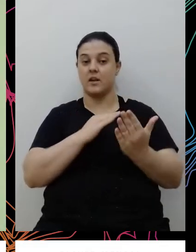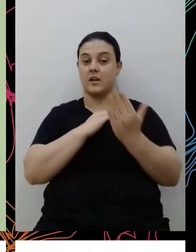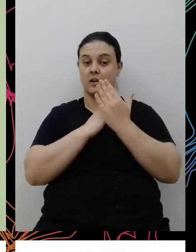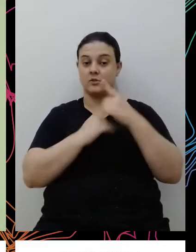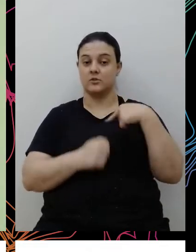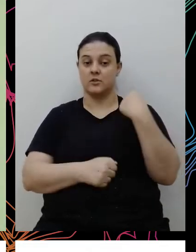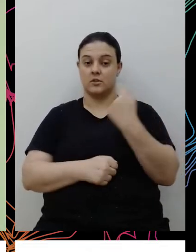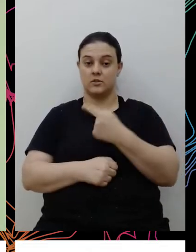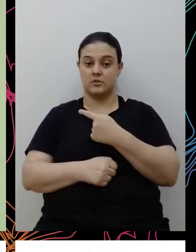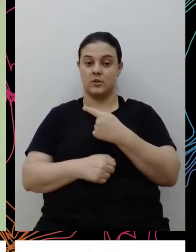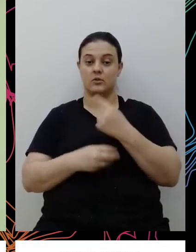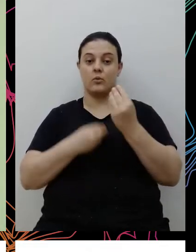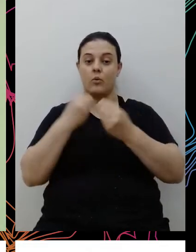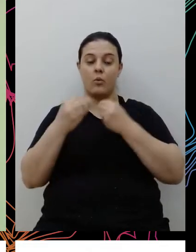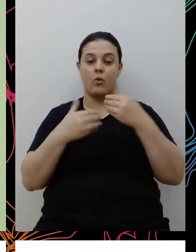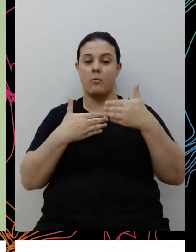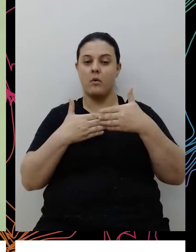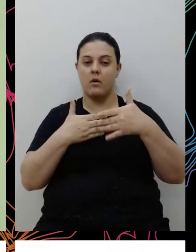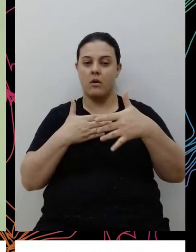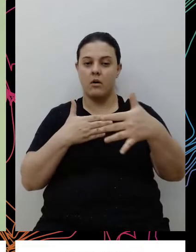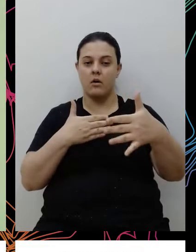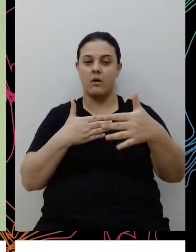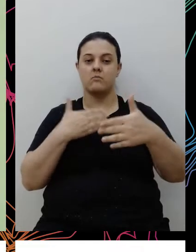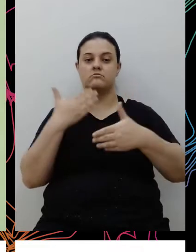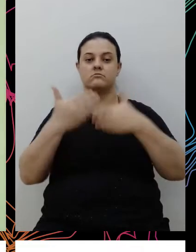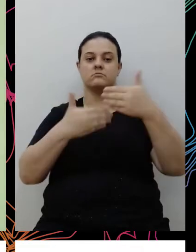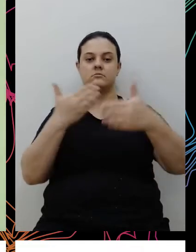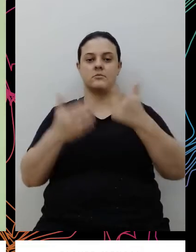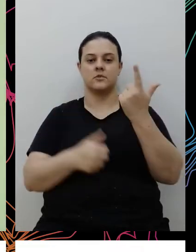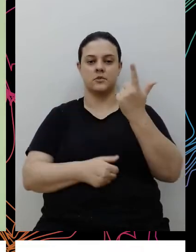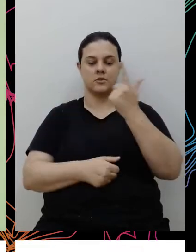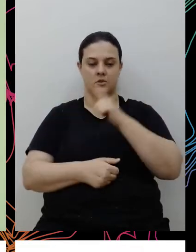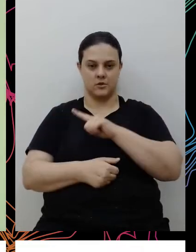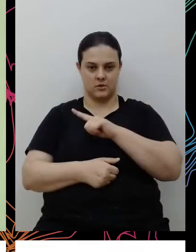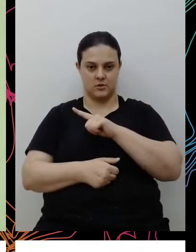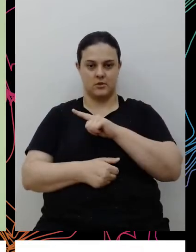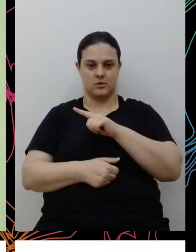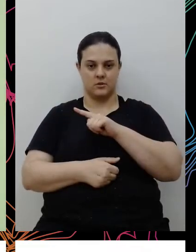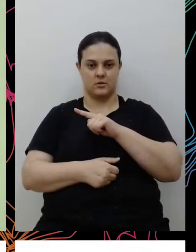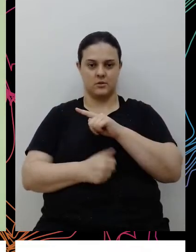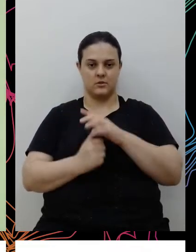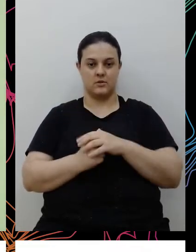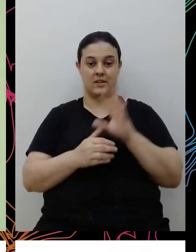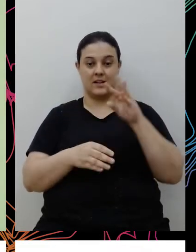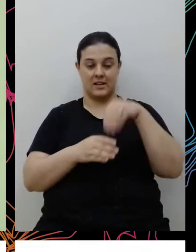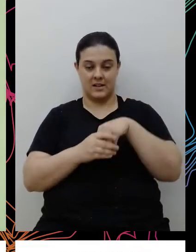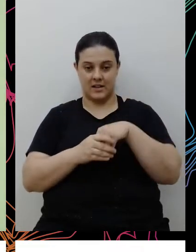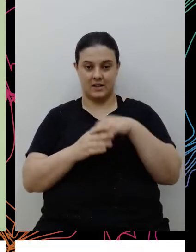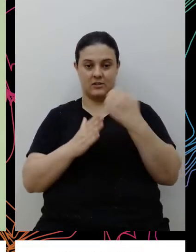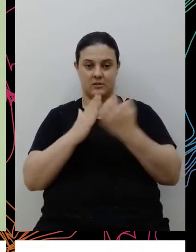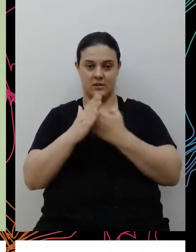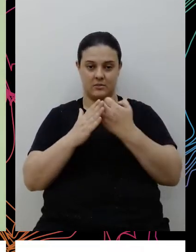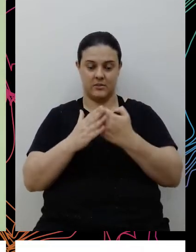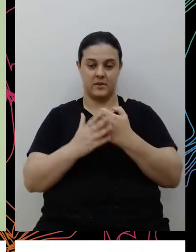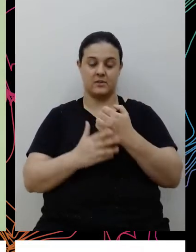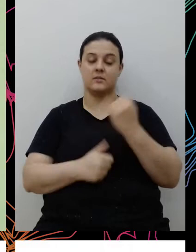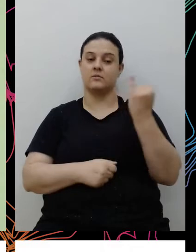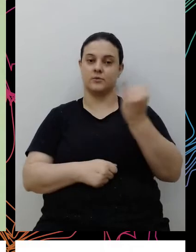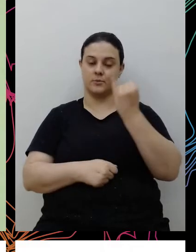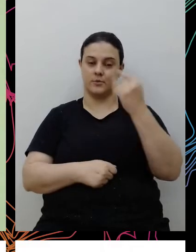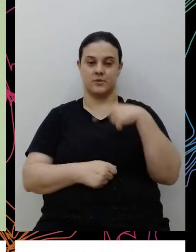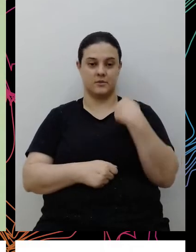norteadores de como a gente avançar com essa agenda dentro da companhia, né, então para nós foi super importante